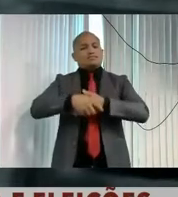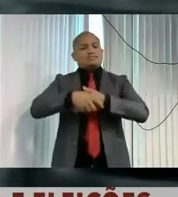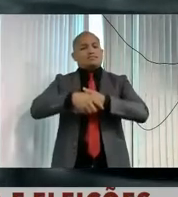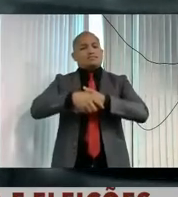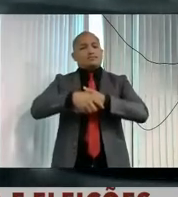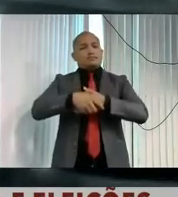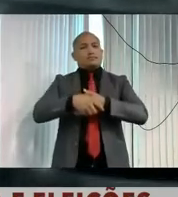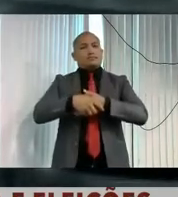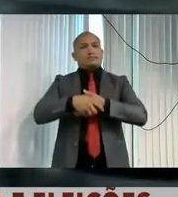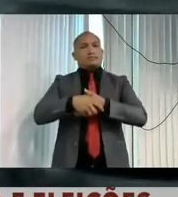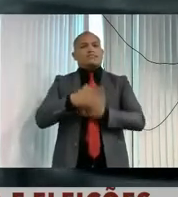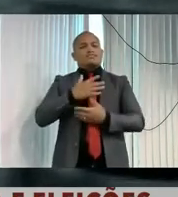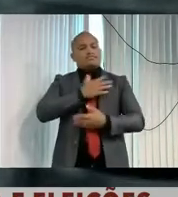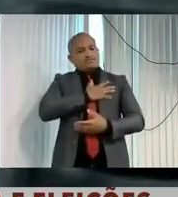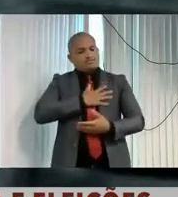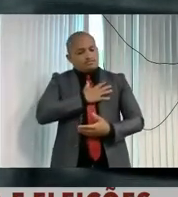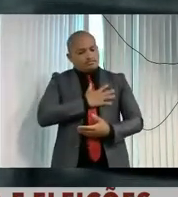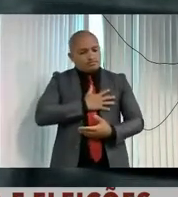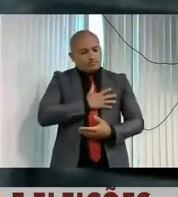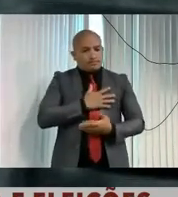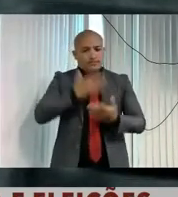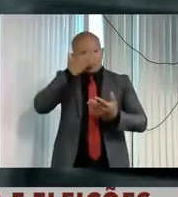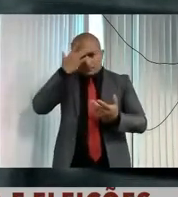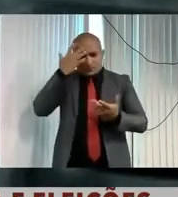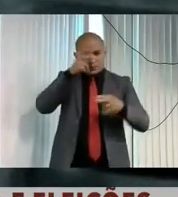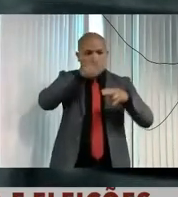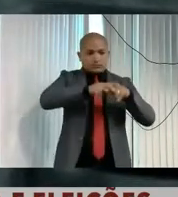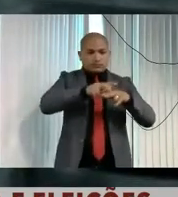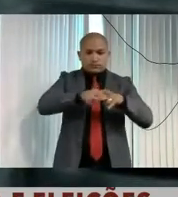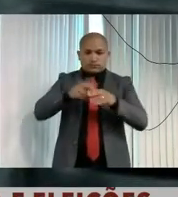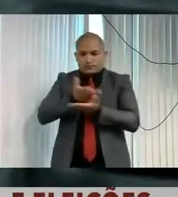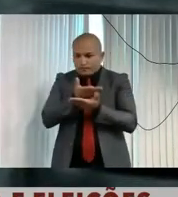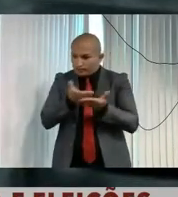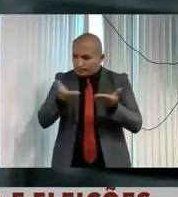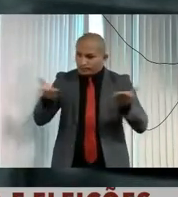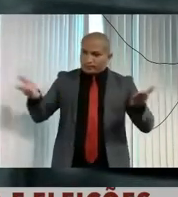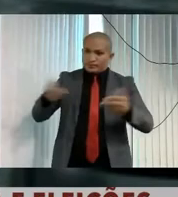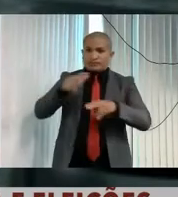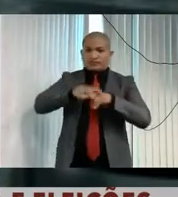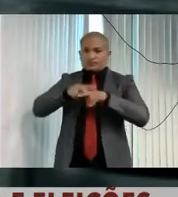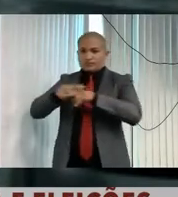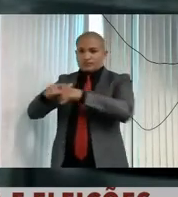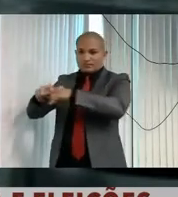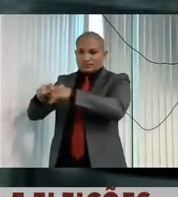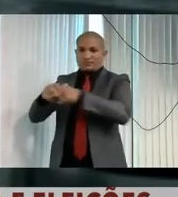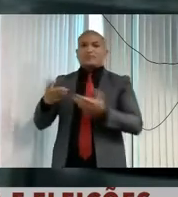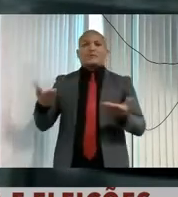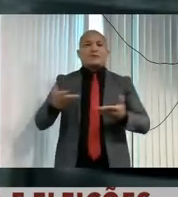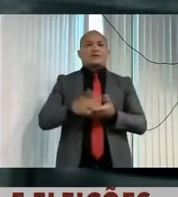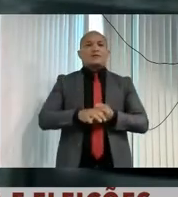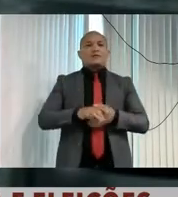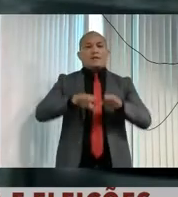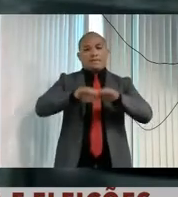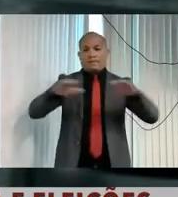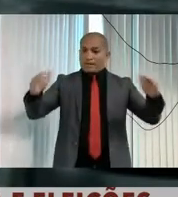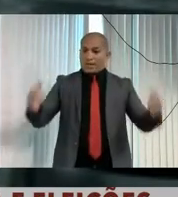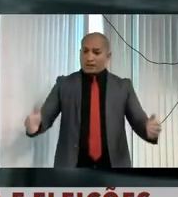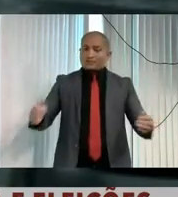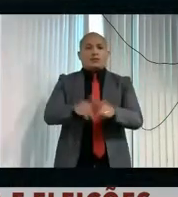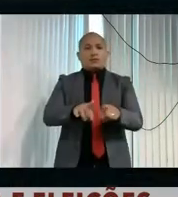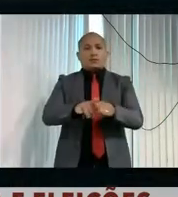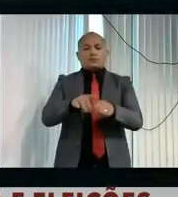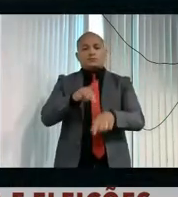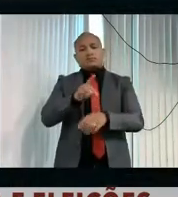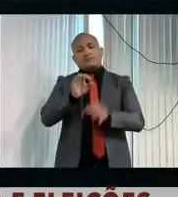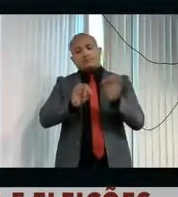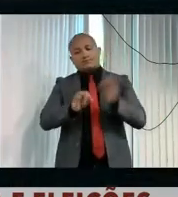O Tribunal Regional Eleitoral do Maranhão realizou um congresso estadual eleitoral e um dos painéis tratou sobre a propaganda eleitoral.